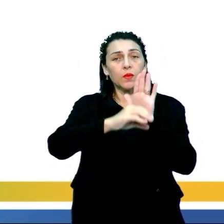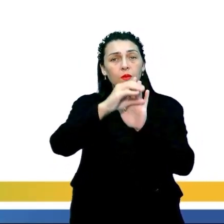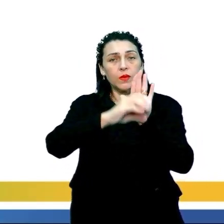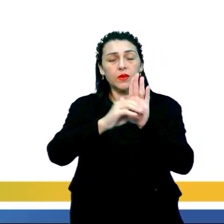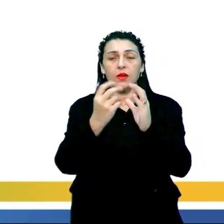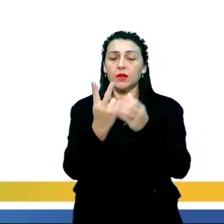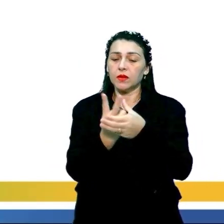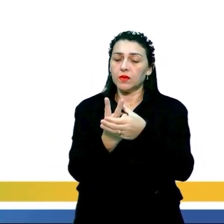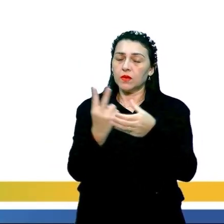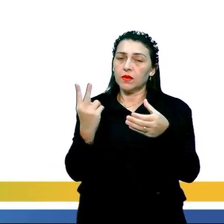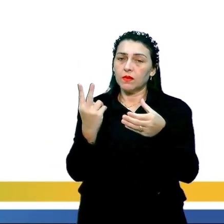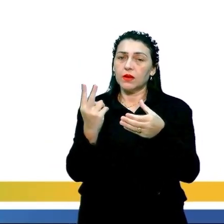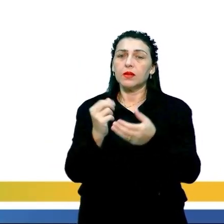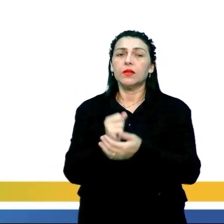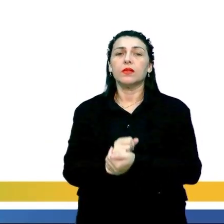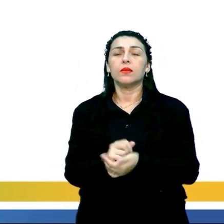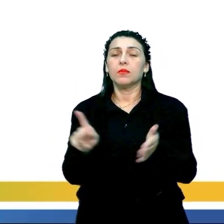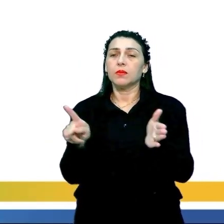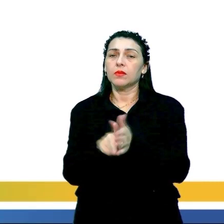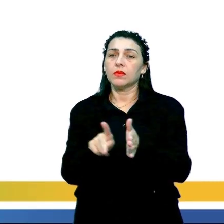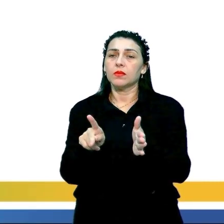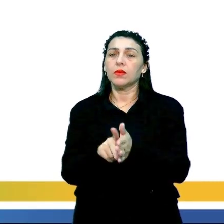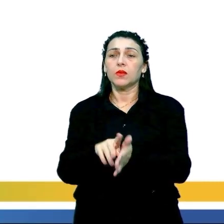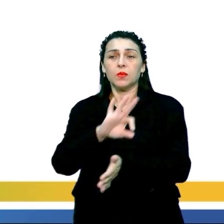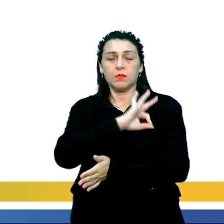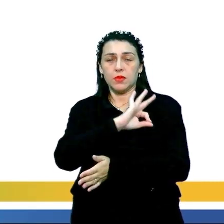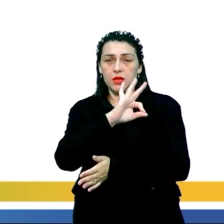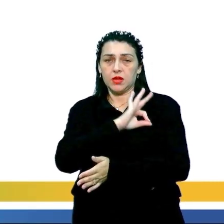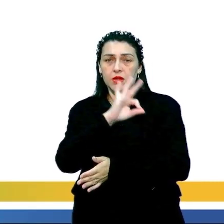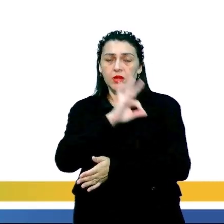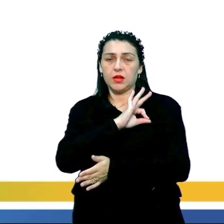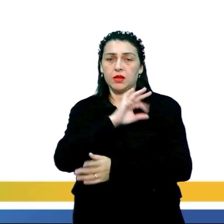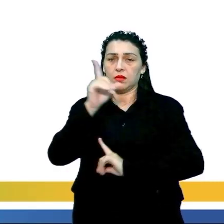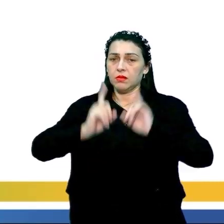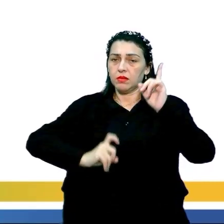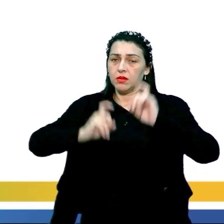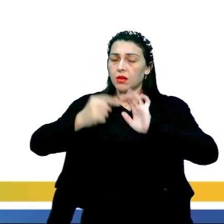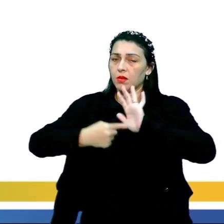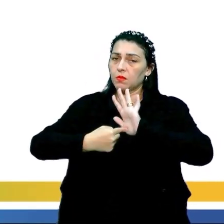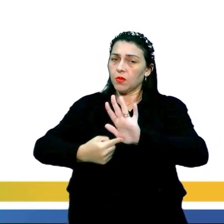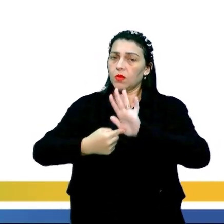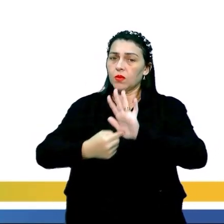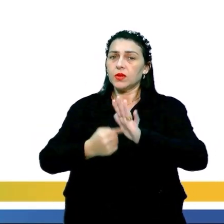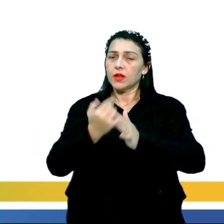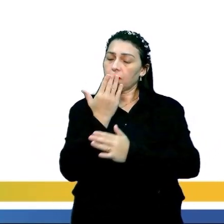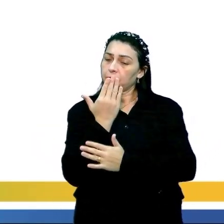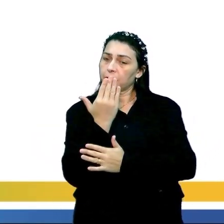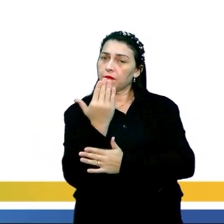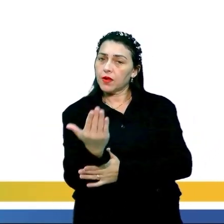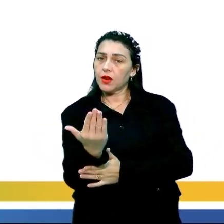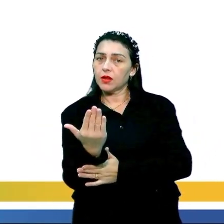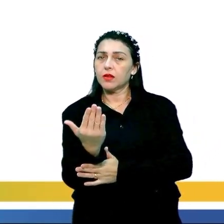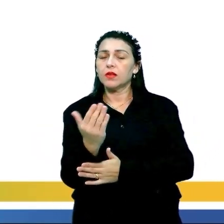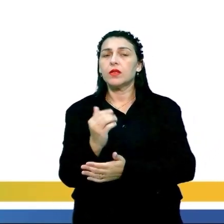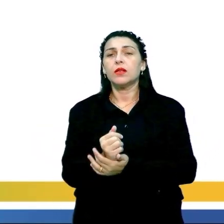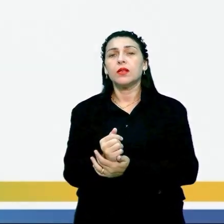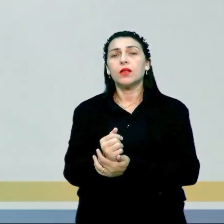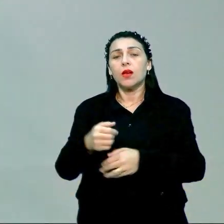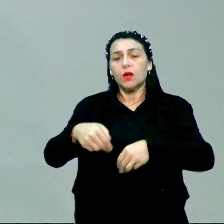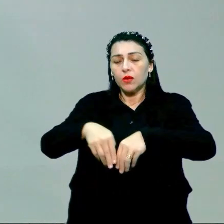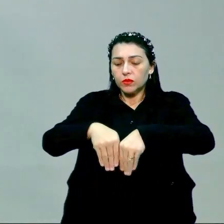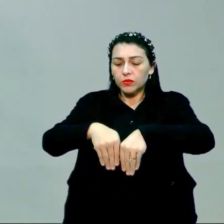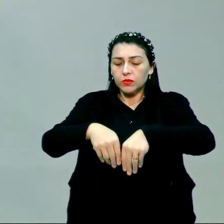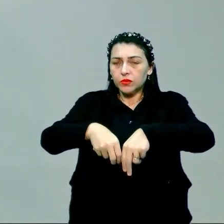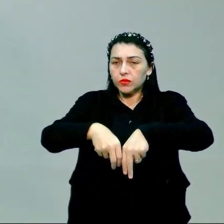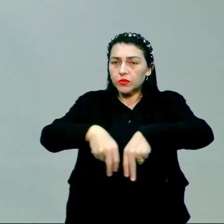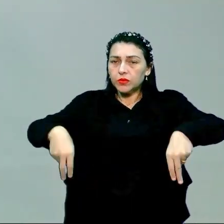vanguarda, ele vem do meio militar, uma expressão militar que indica aquilo que vem à frente, aquilo que toma posição inicial.